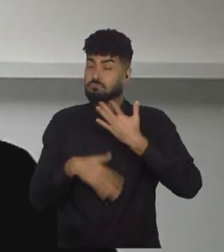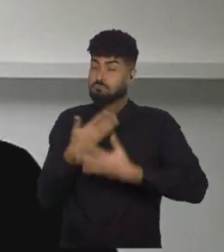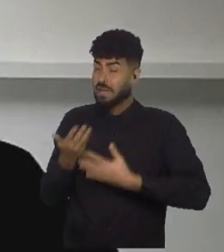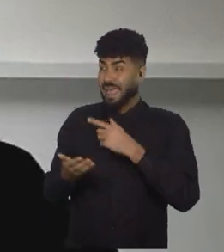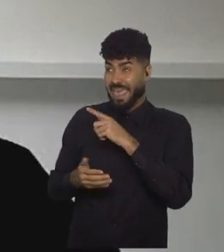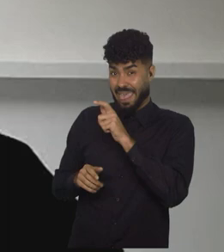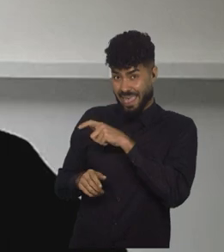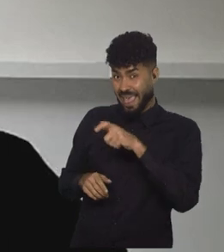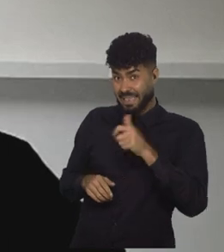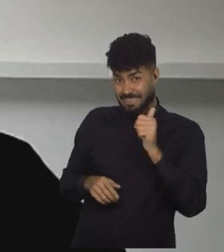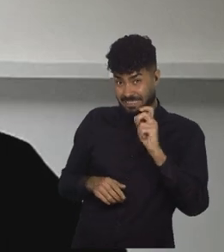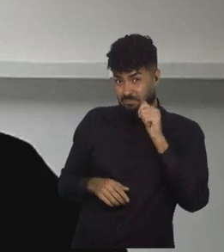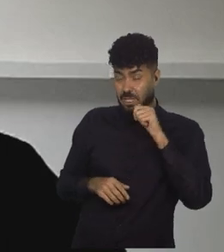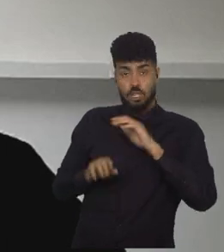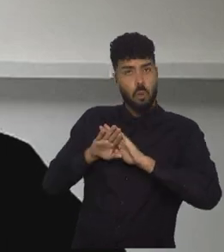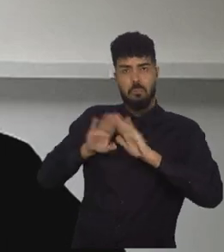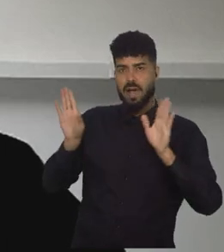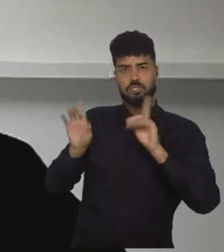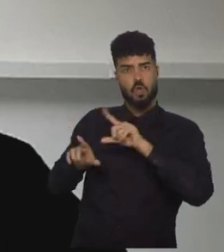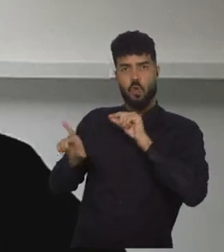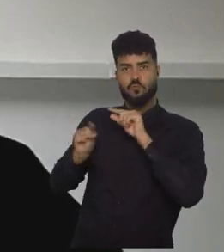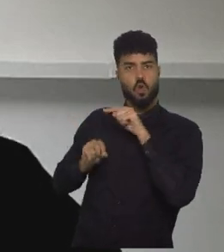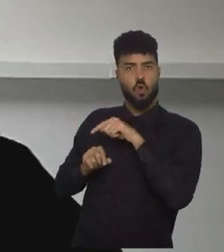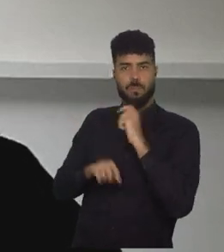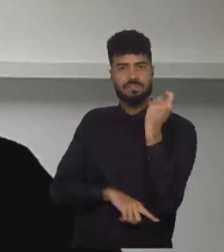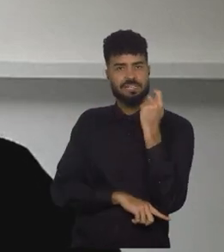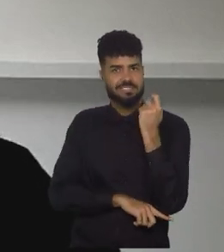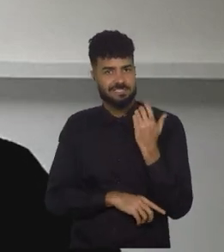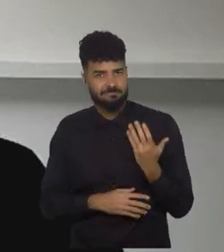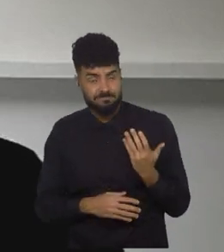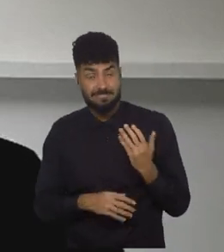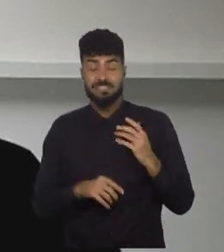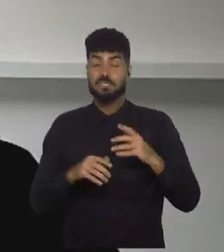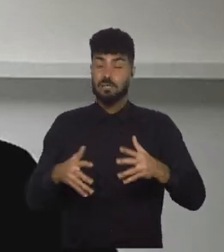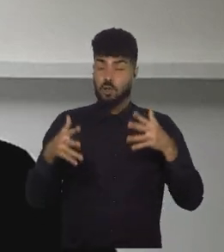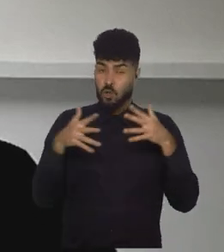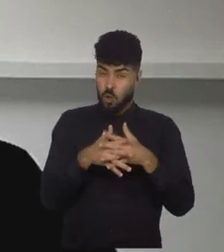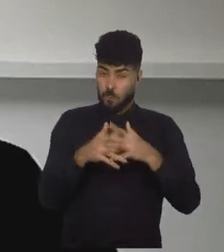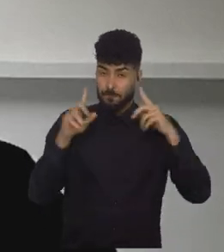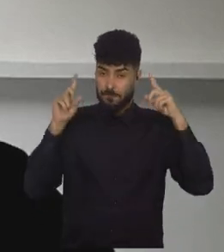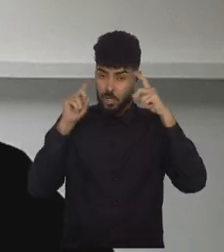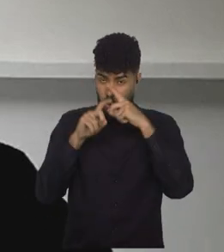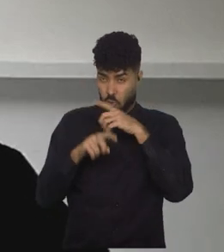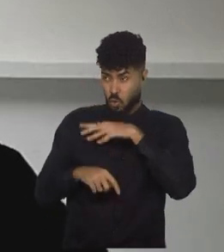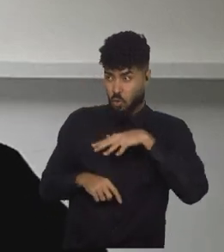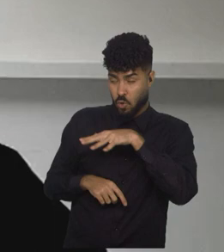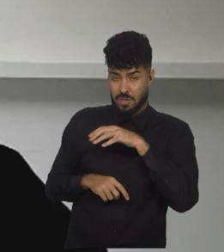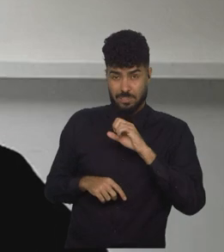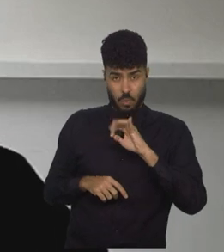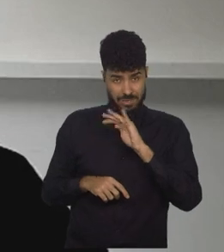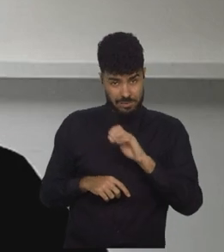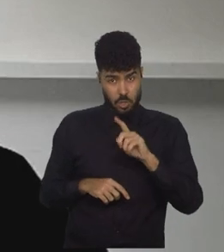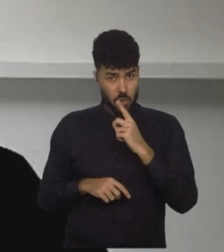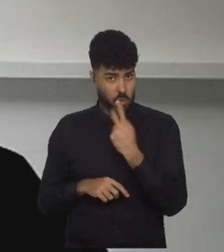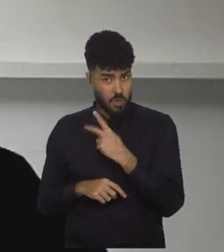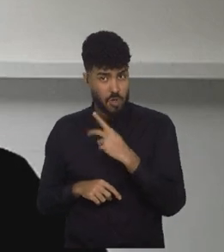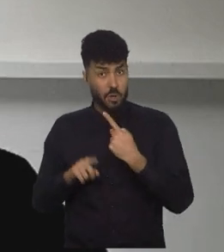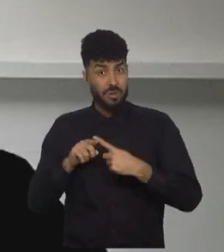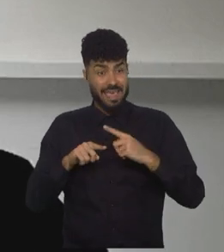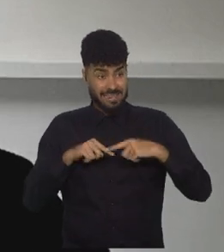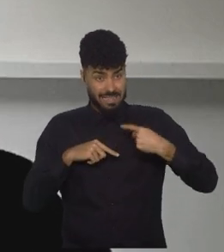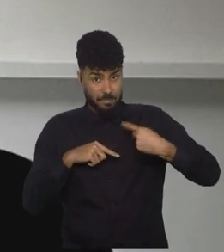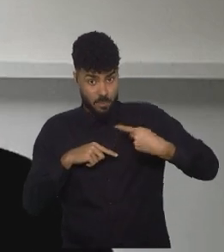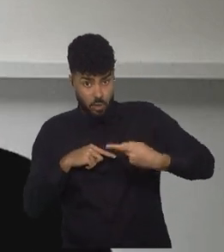convocadas. Acho que o que complica, o que complicou tudo na situação delas é que os resultados, na sequência,